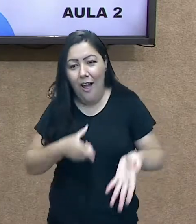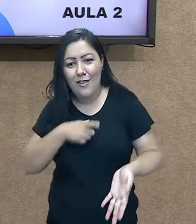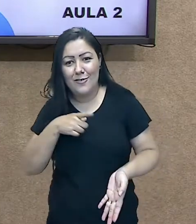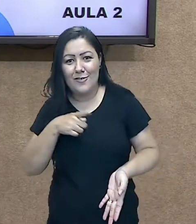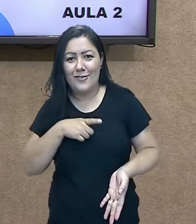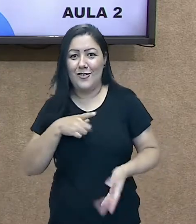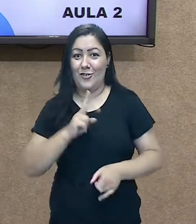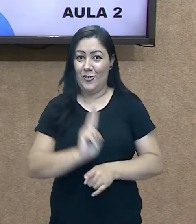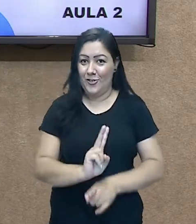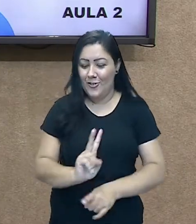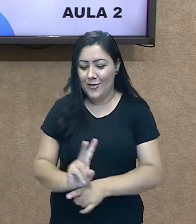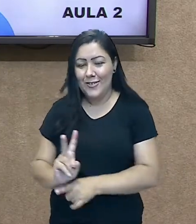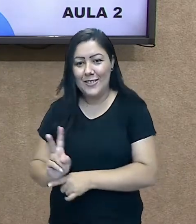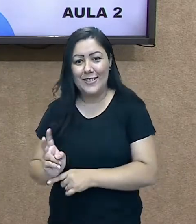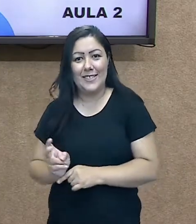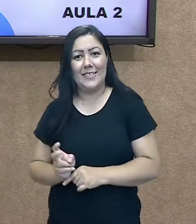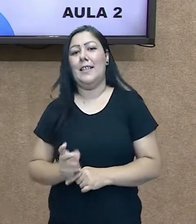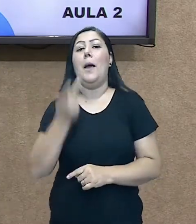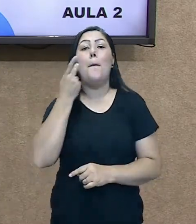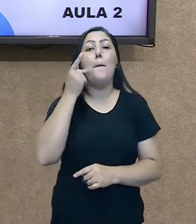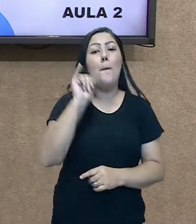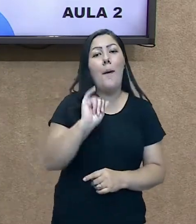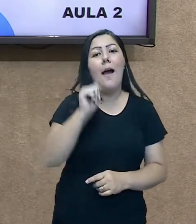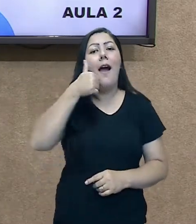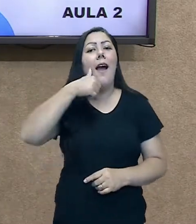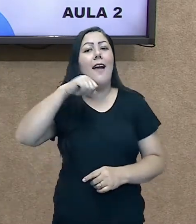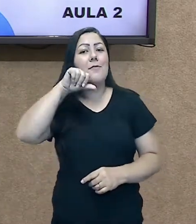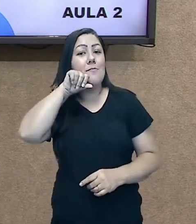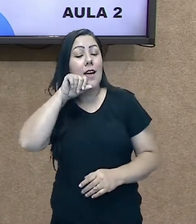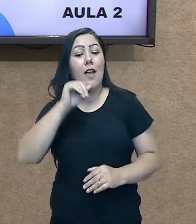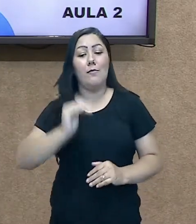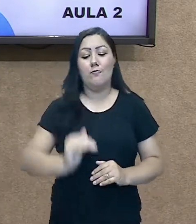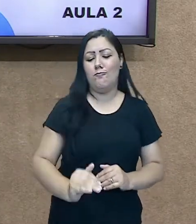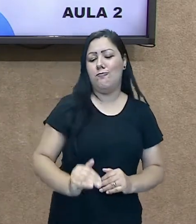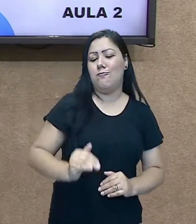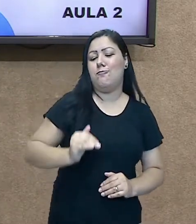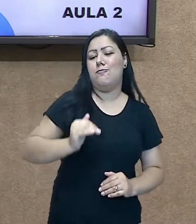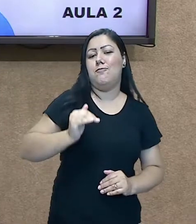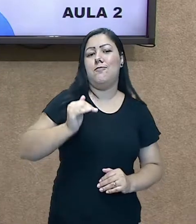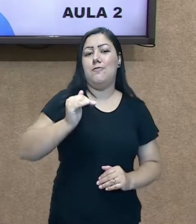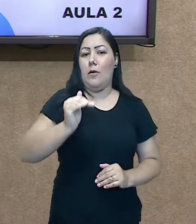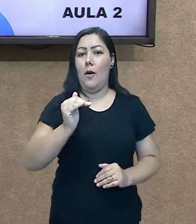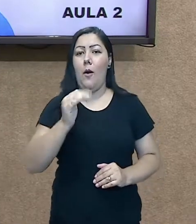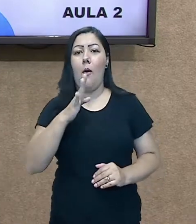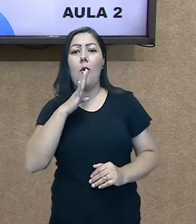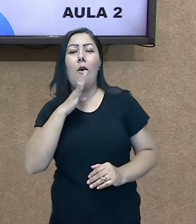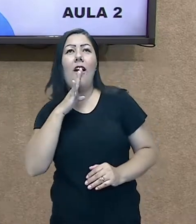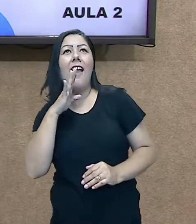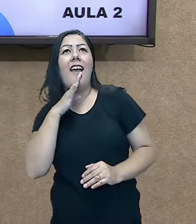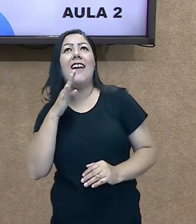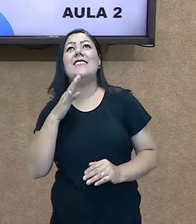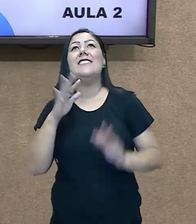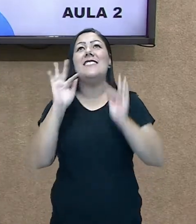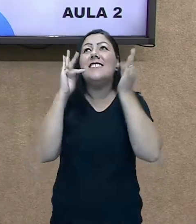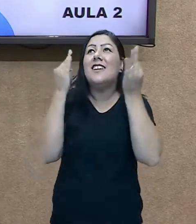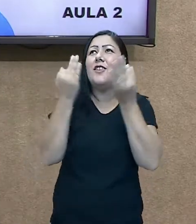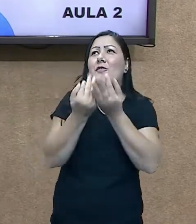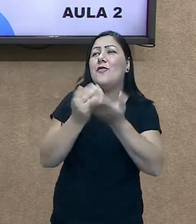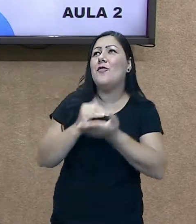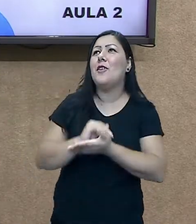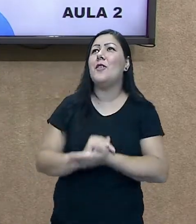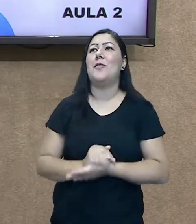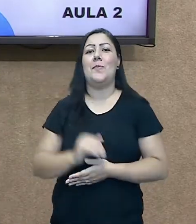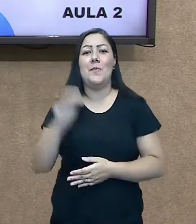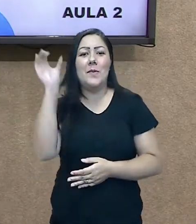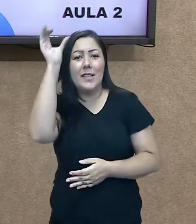papai, a mamãe. E você foi crescendo, você foi conhecendo os primos, os tios, o